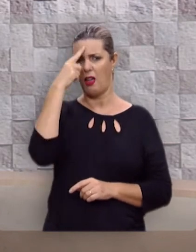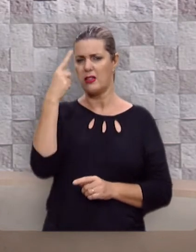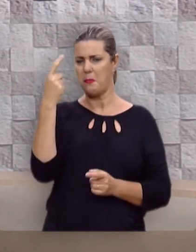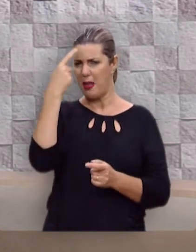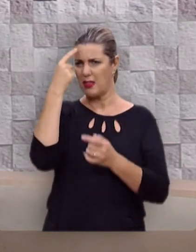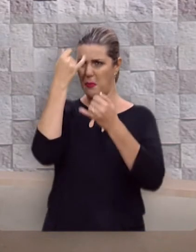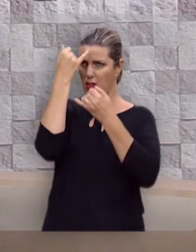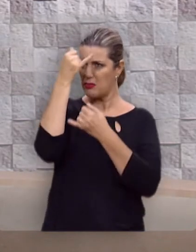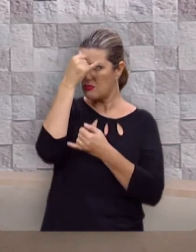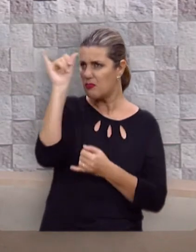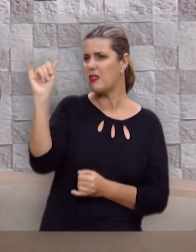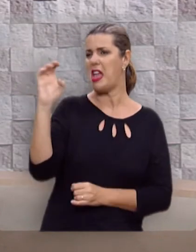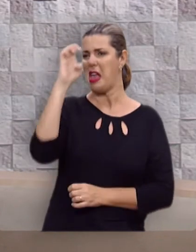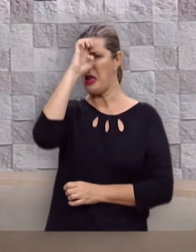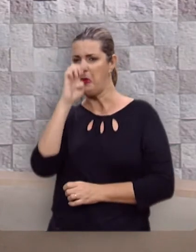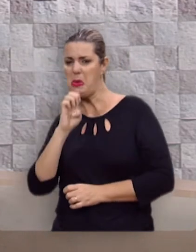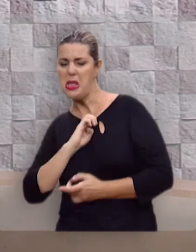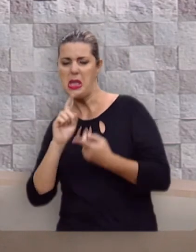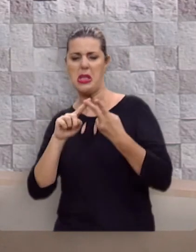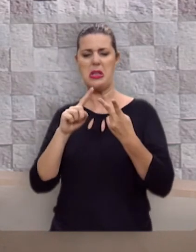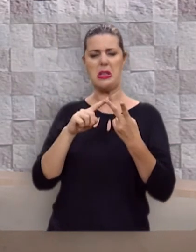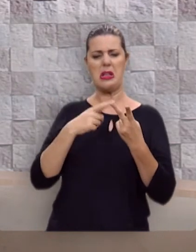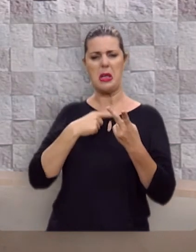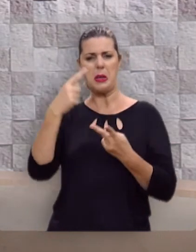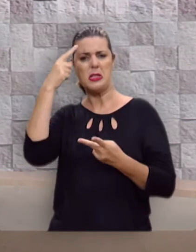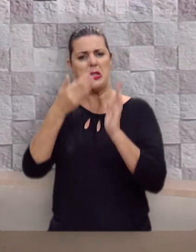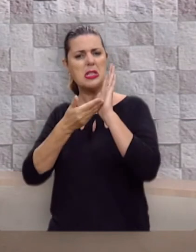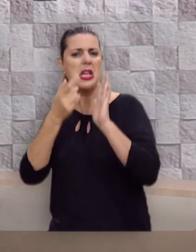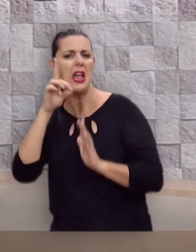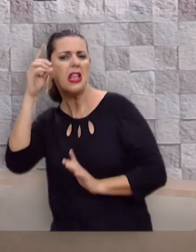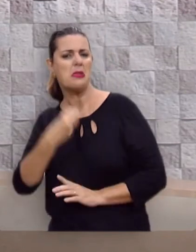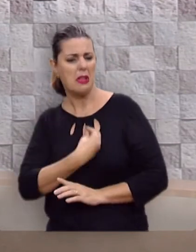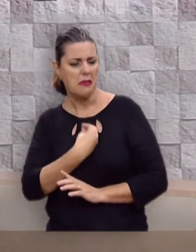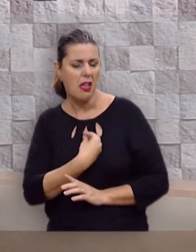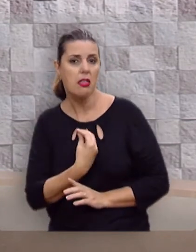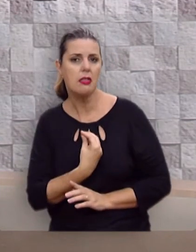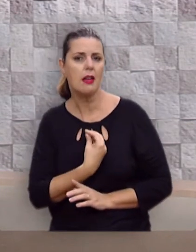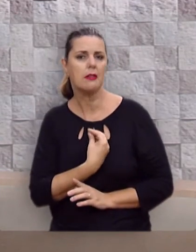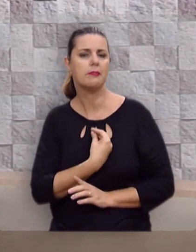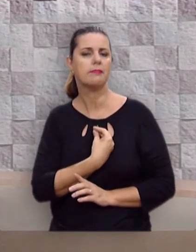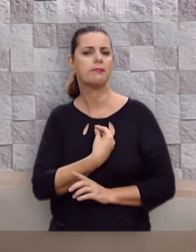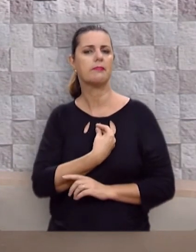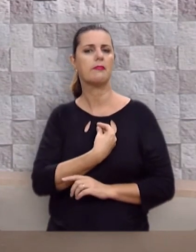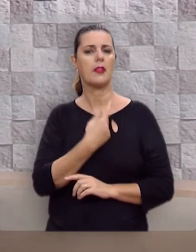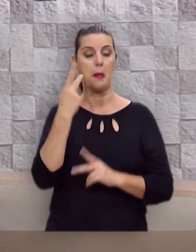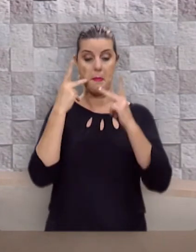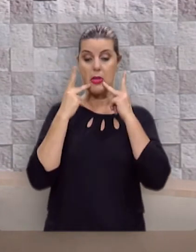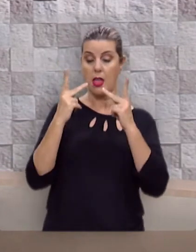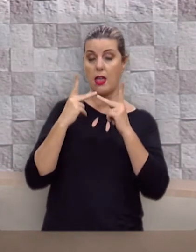pensamento egoísta que bane Deus da vida, lá